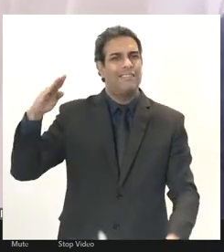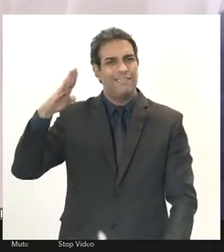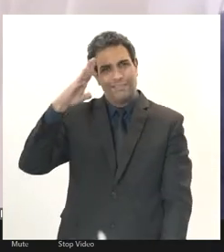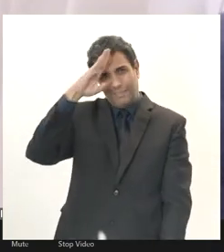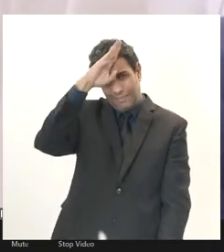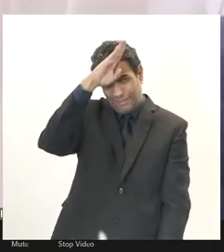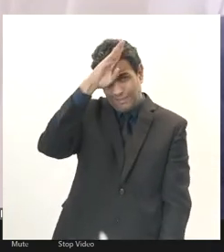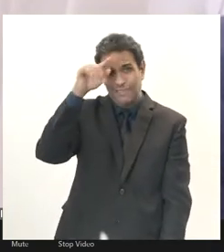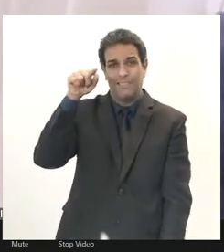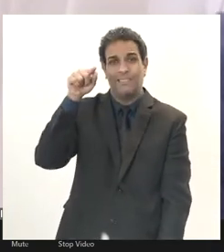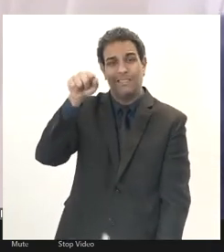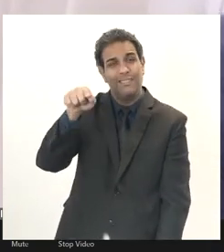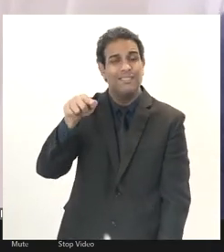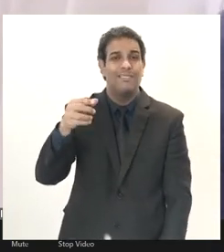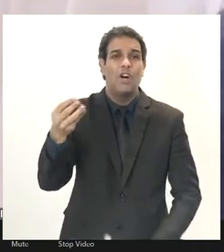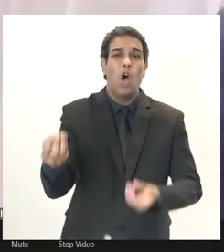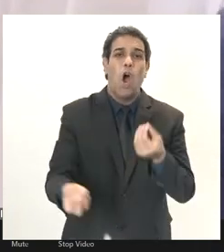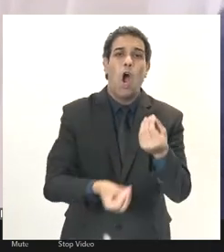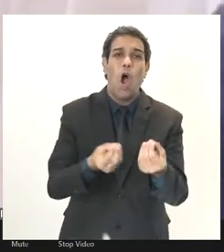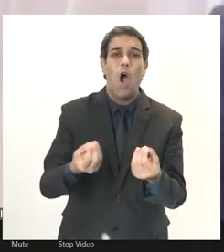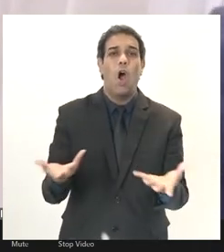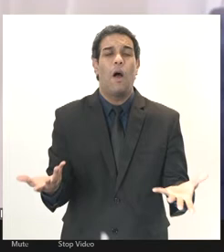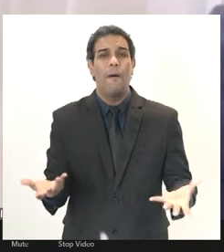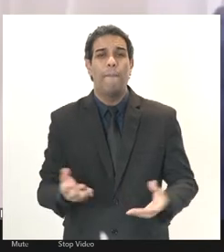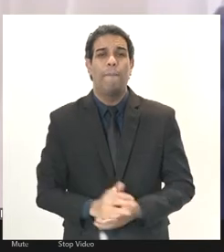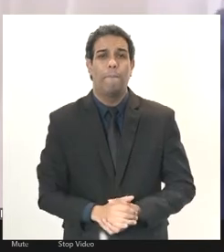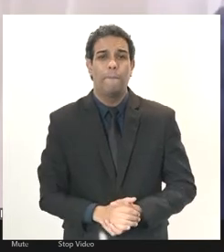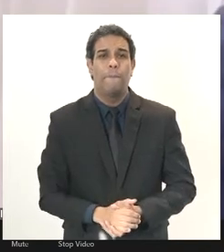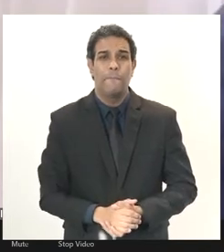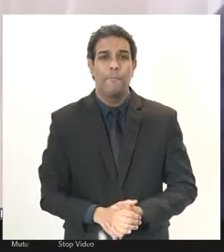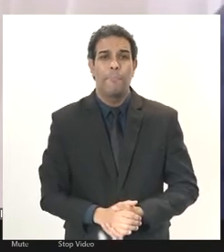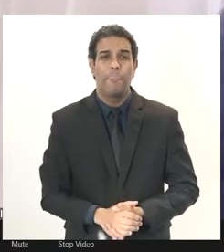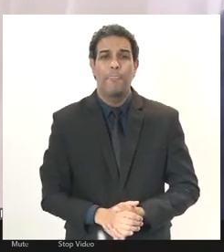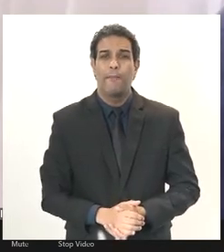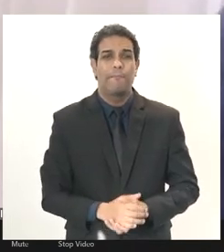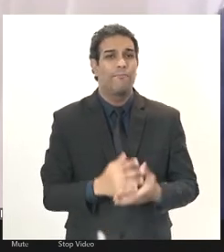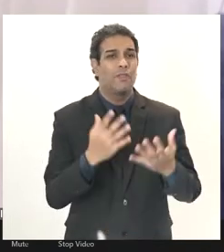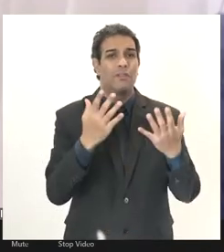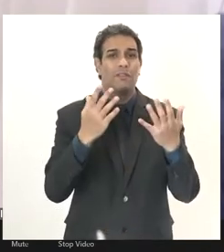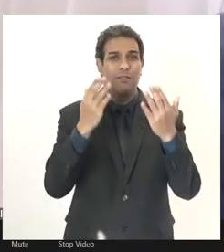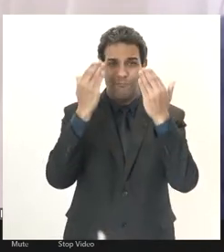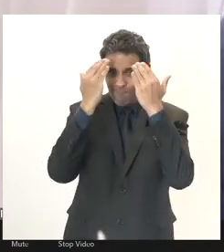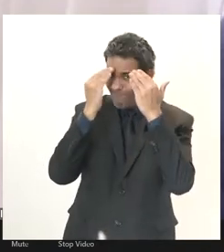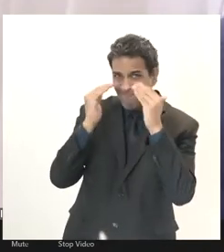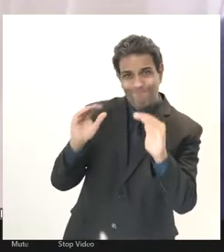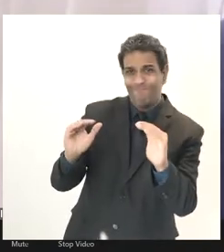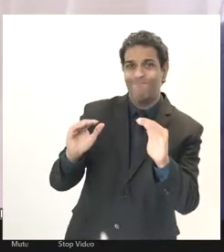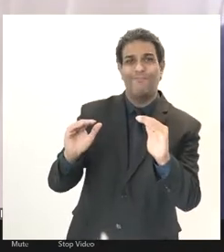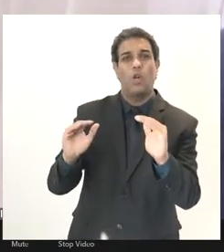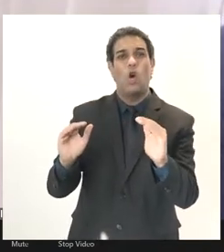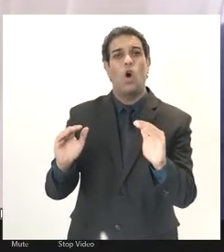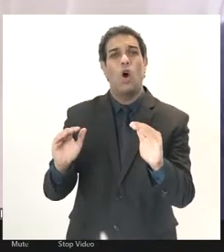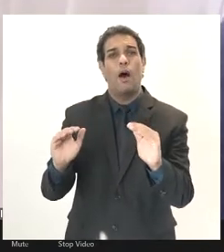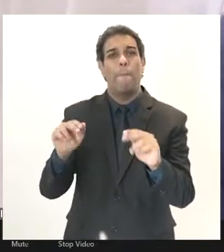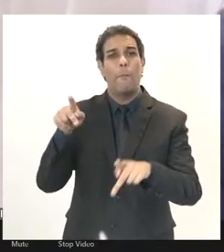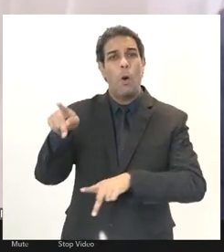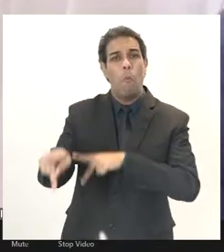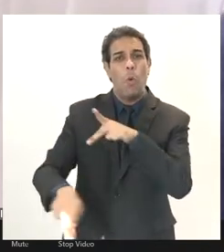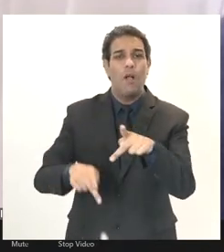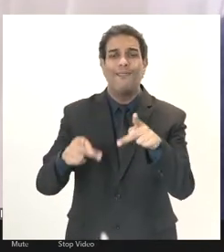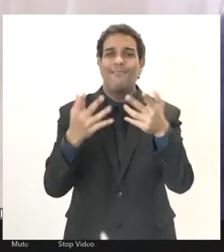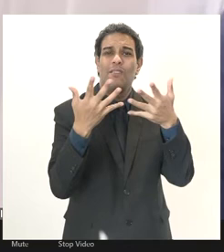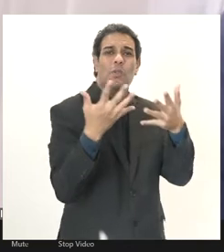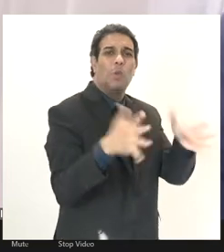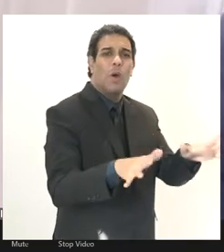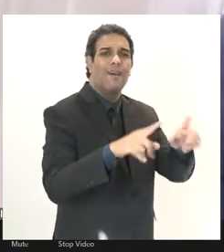dizendo o desgoverno do que diz respeito ao trabalhador a população carente e a